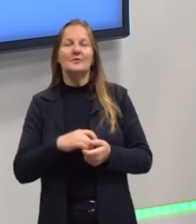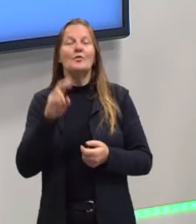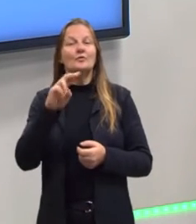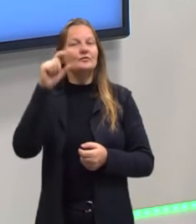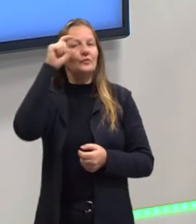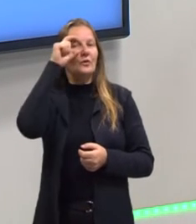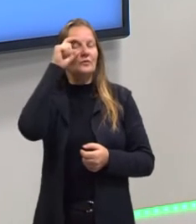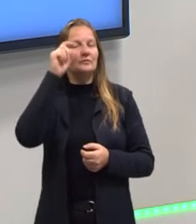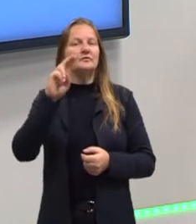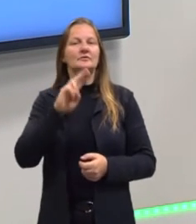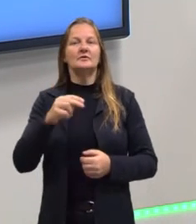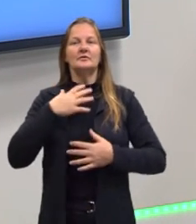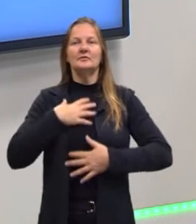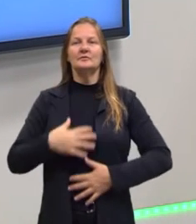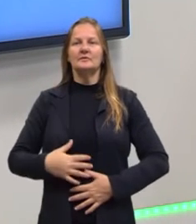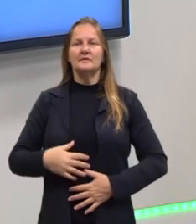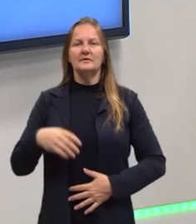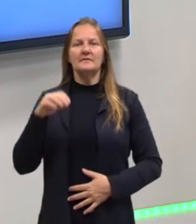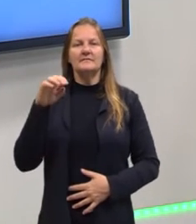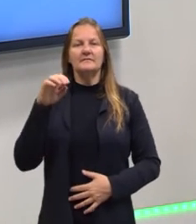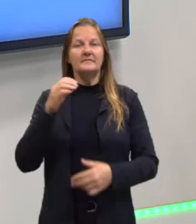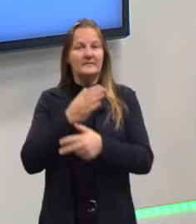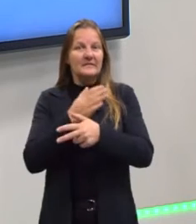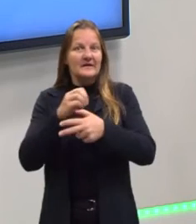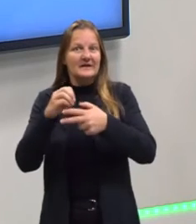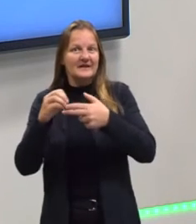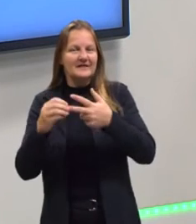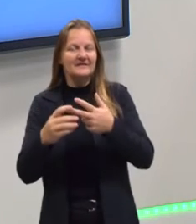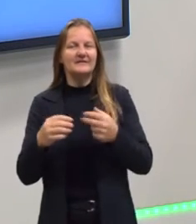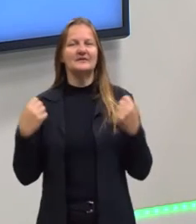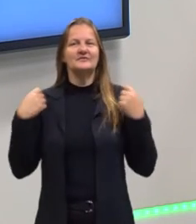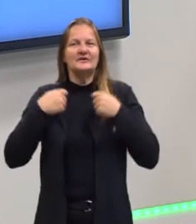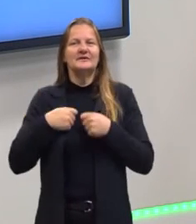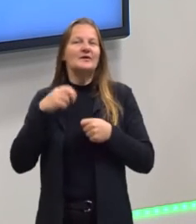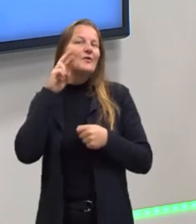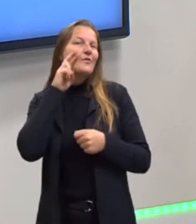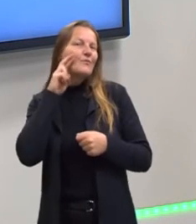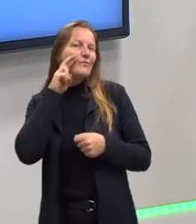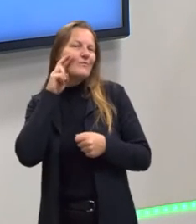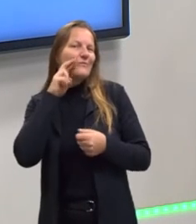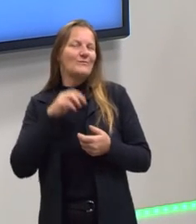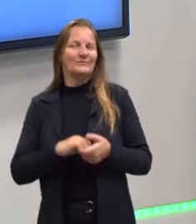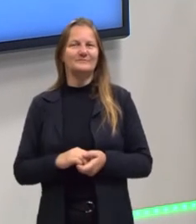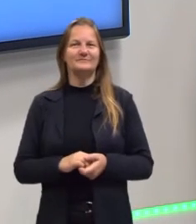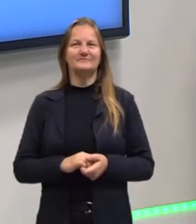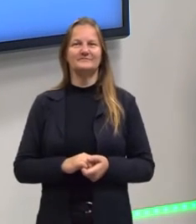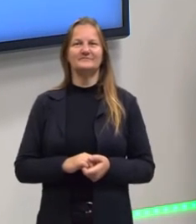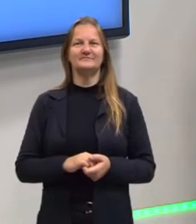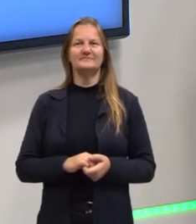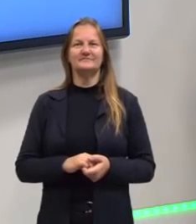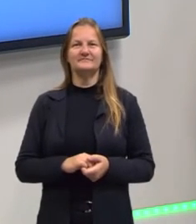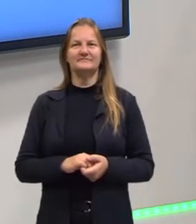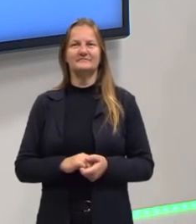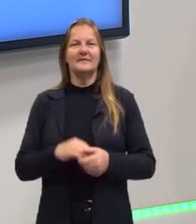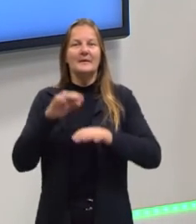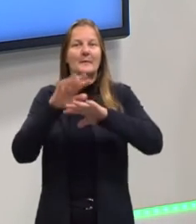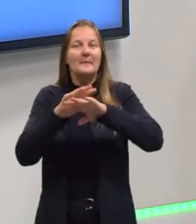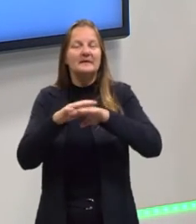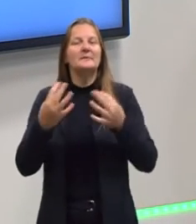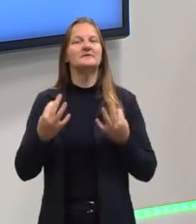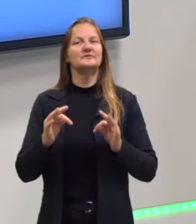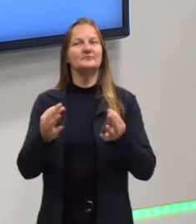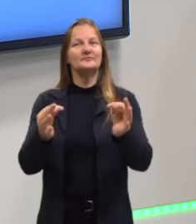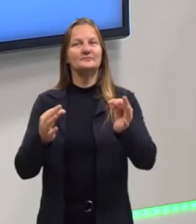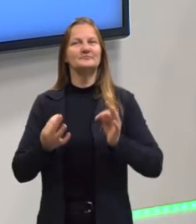óculos, estou utilizando a camiseta do pré-enem e uma jaquetinha rosa. Estamos aqui então para uma aula de matemática e suas